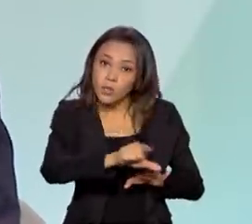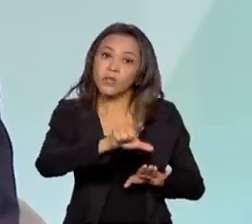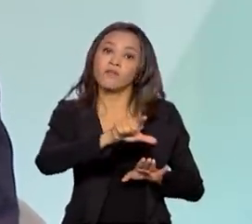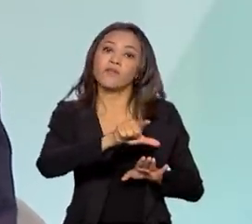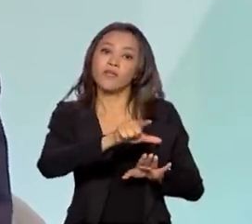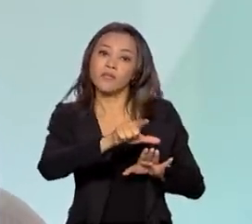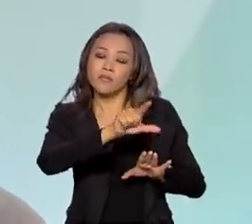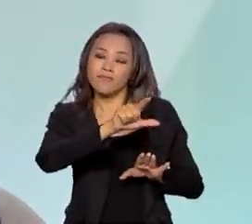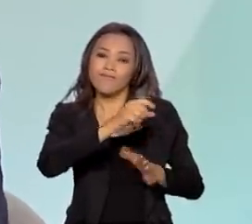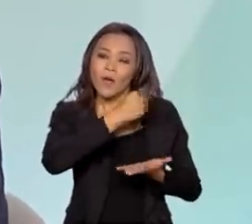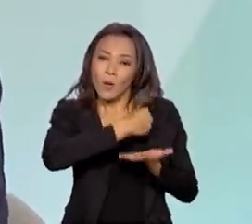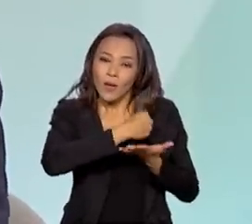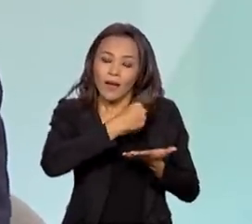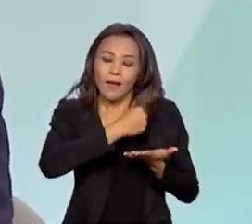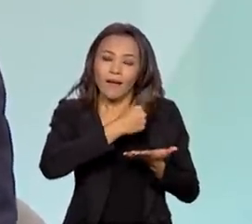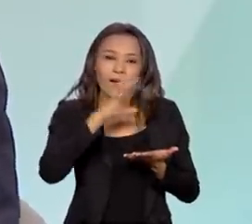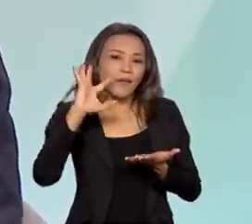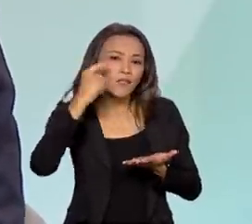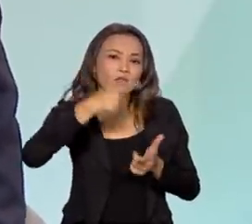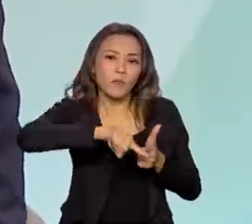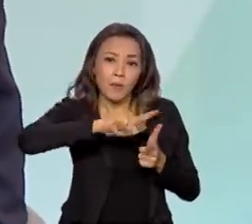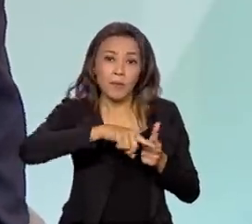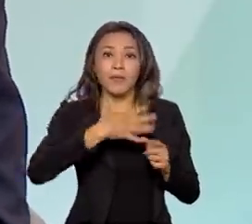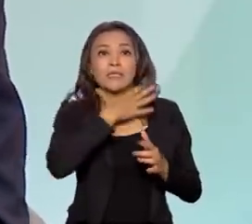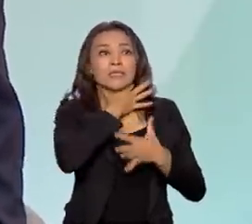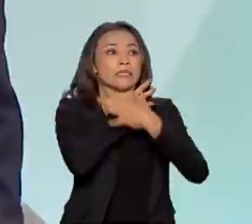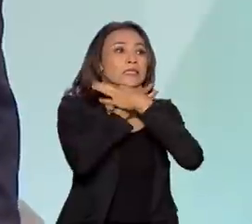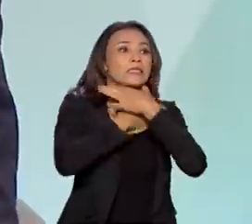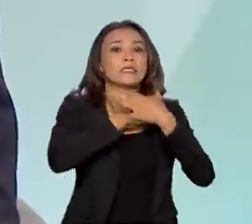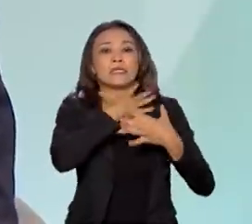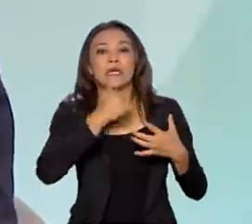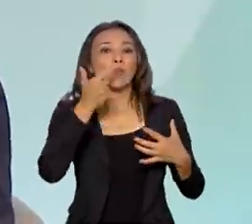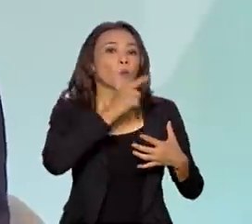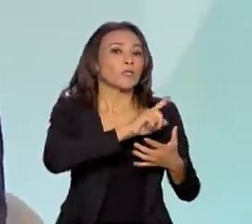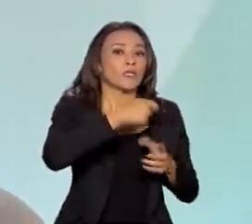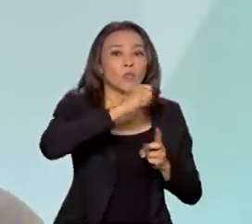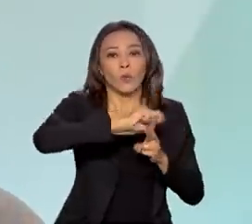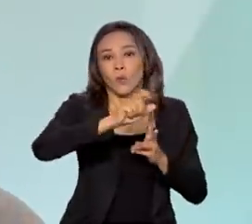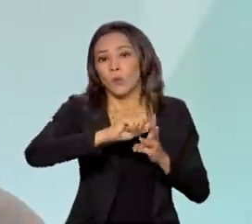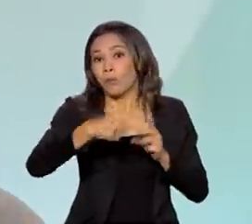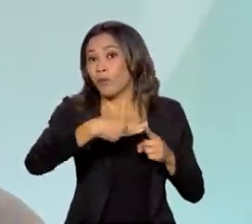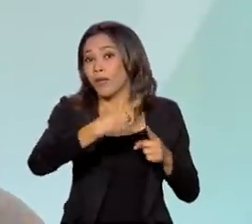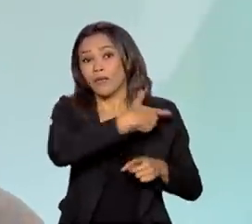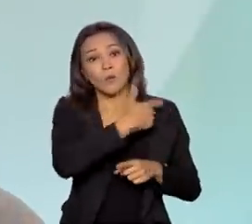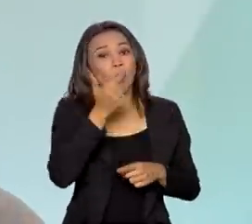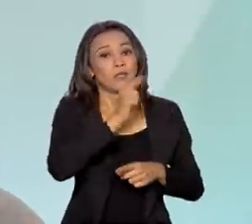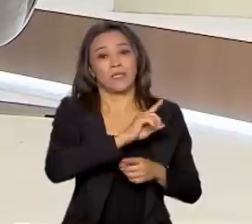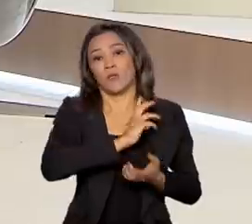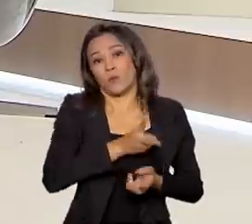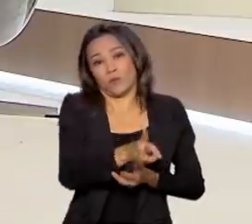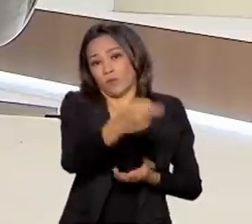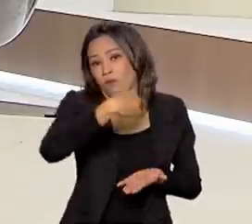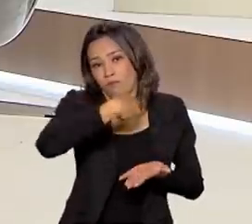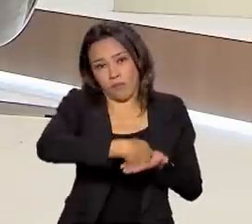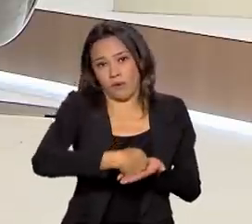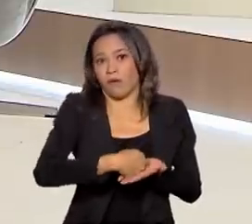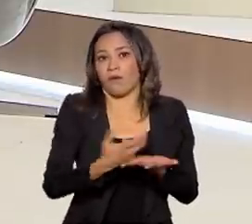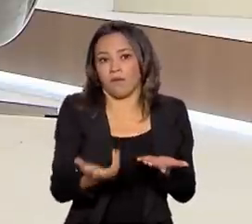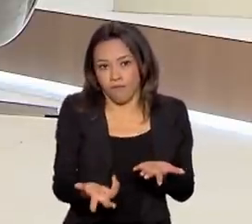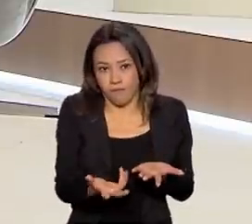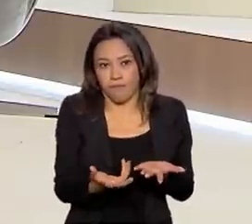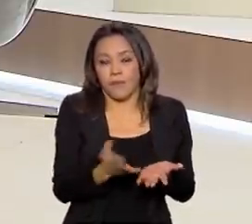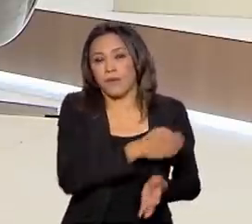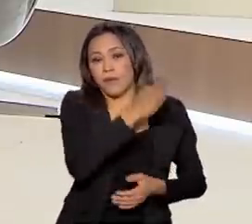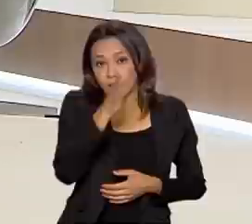passou por uma condição excepcional. Adversa. É que a condição que era dada impossibilitava. Percebe? Então,